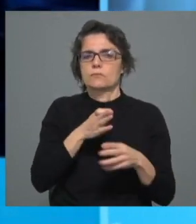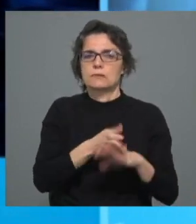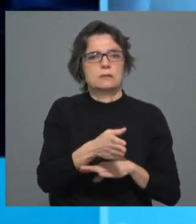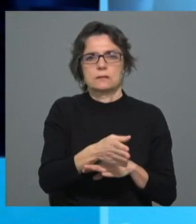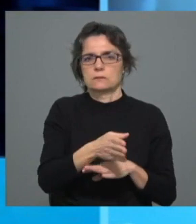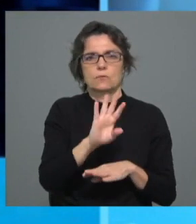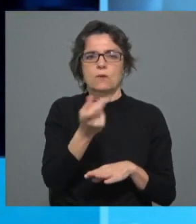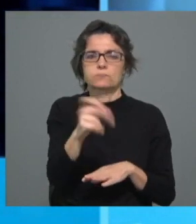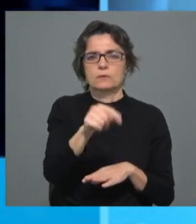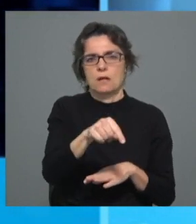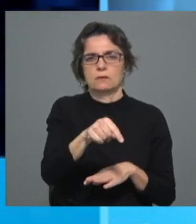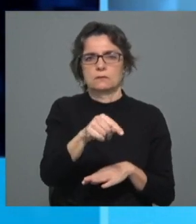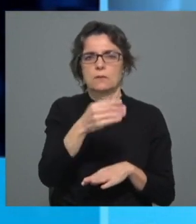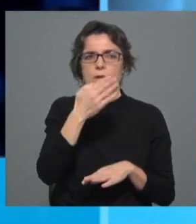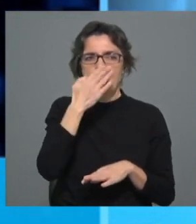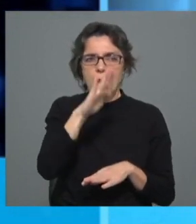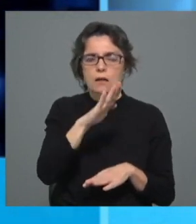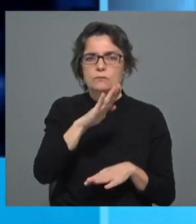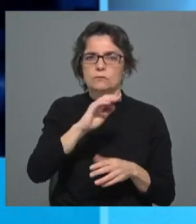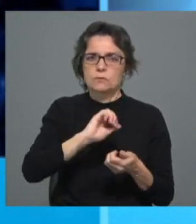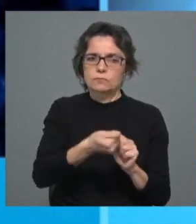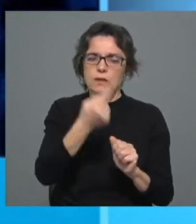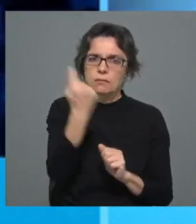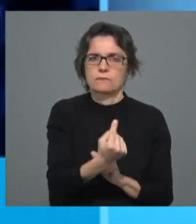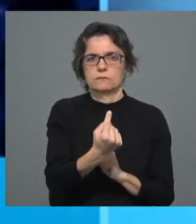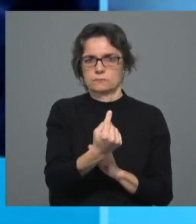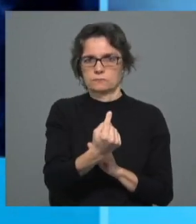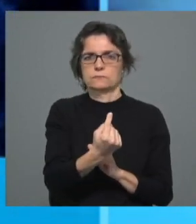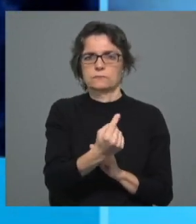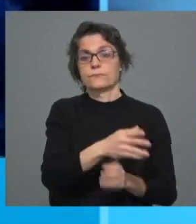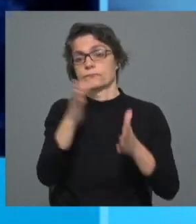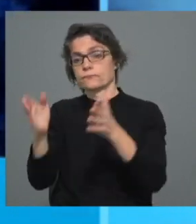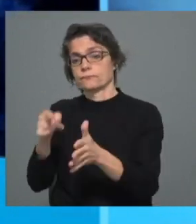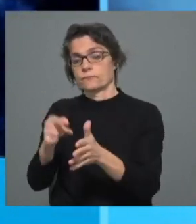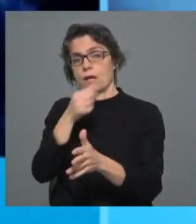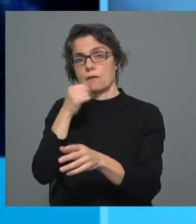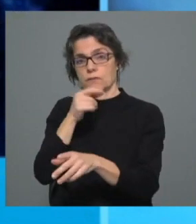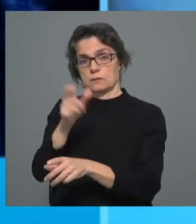mudança de atitude que é importante. E também, relativamente às vítimas,